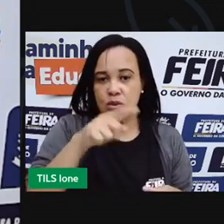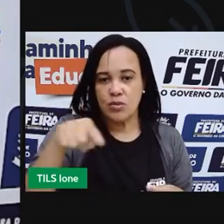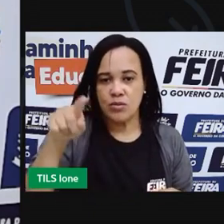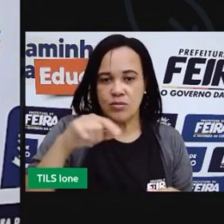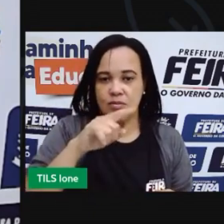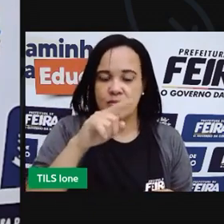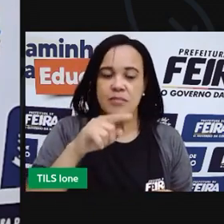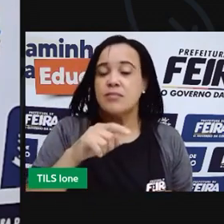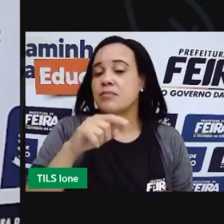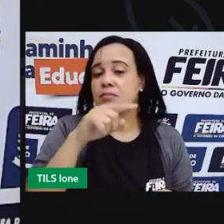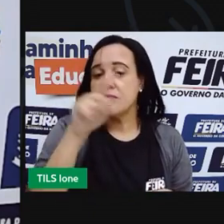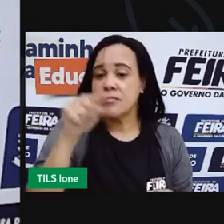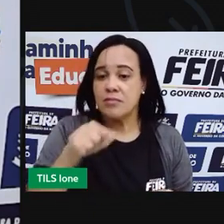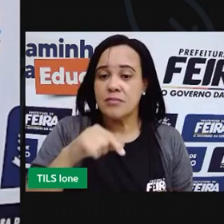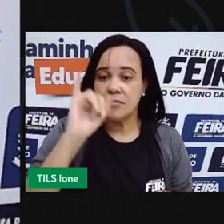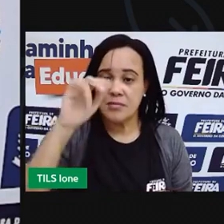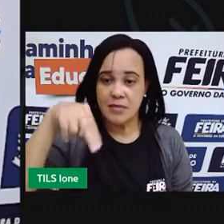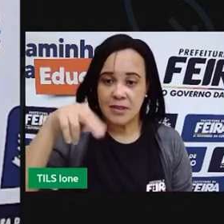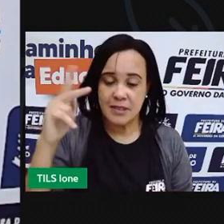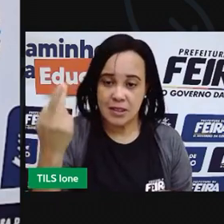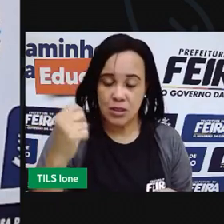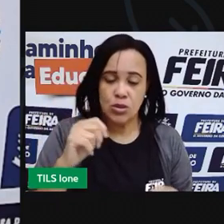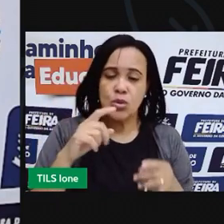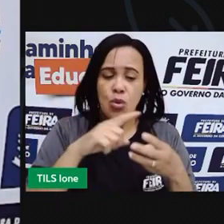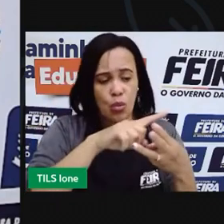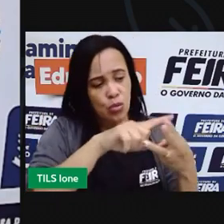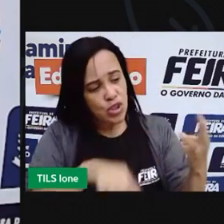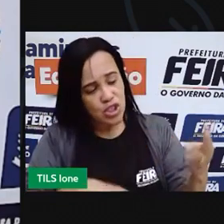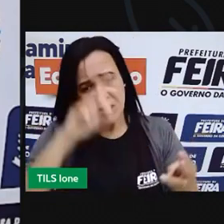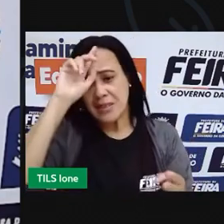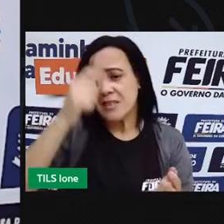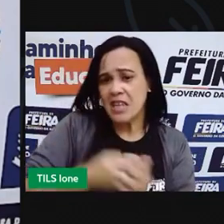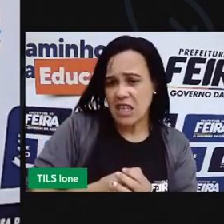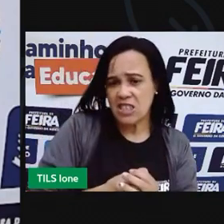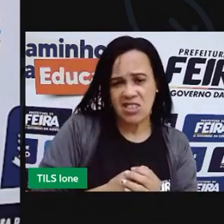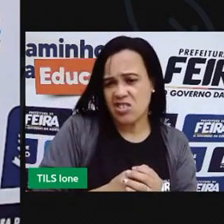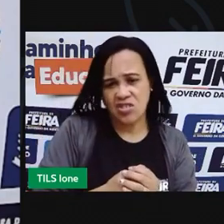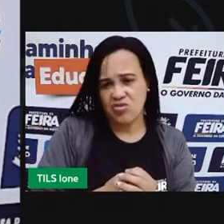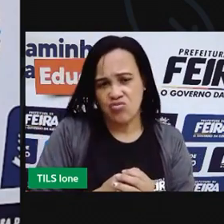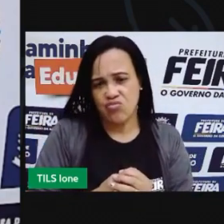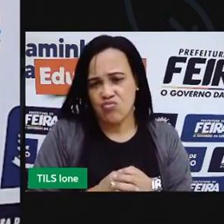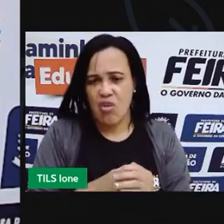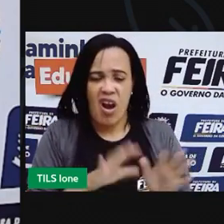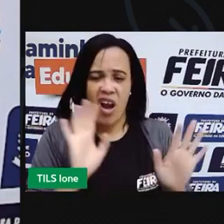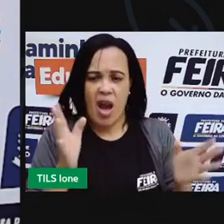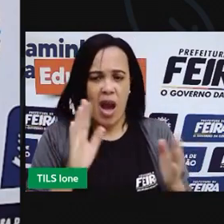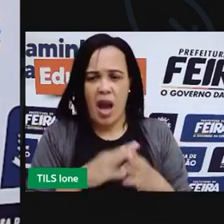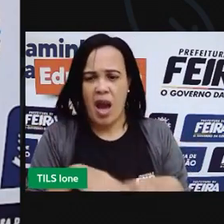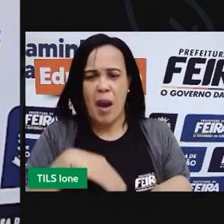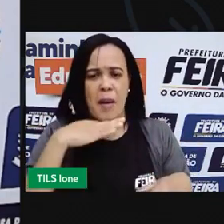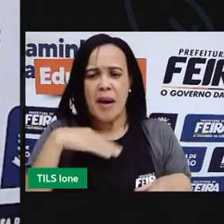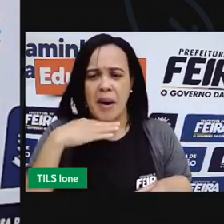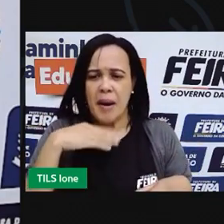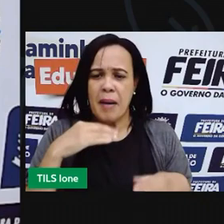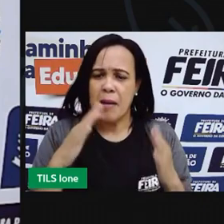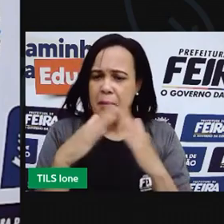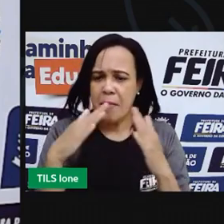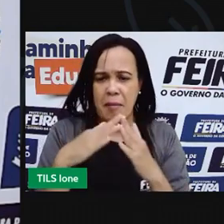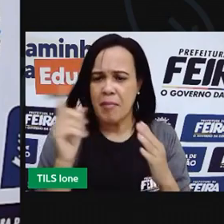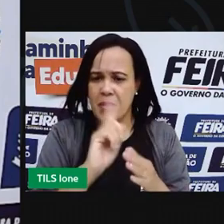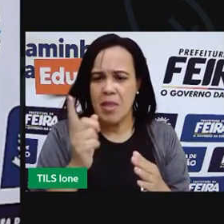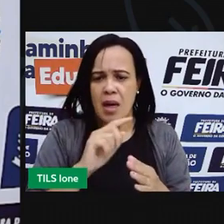decidiram construir as suas próprias casas e morar um pouco afastado da mãe.